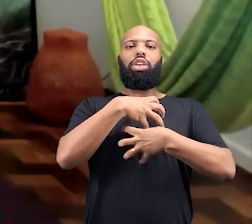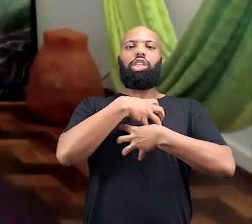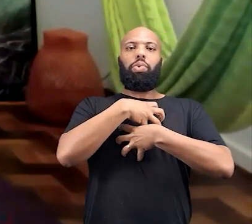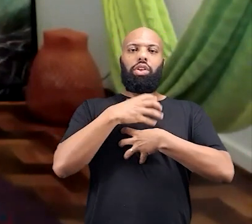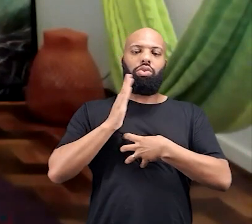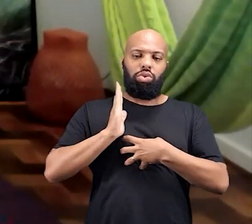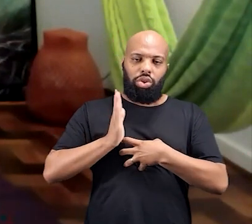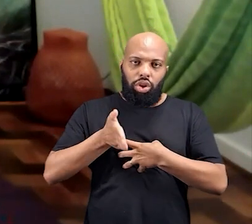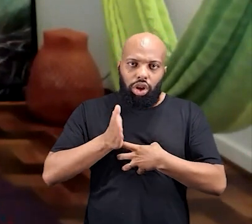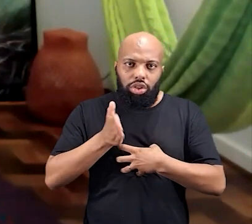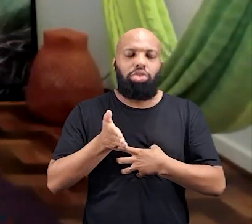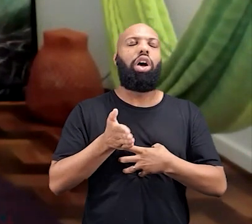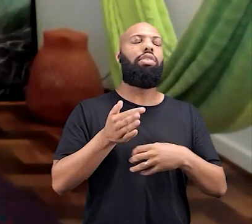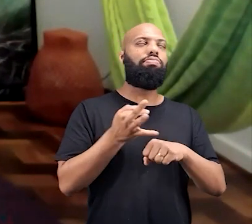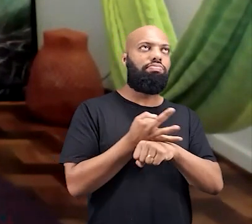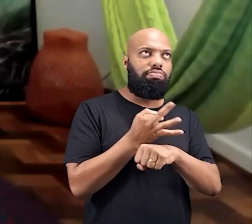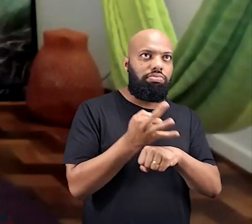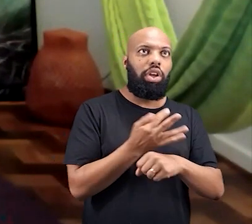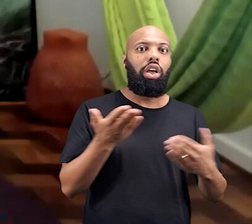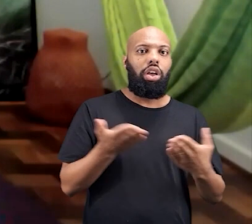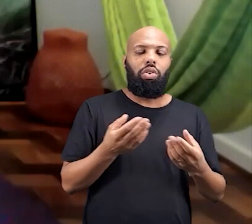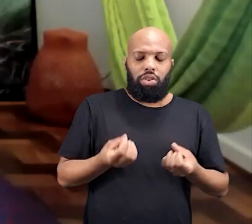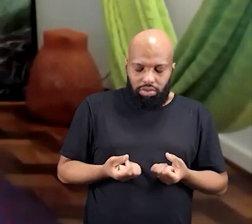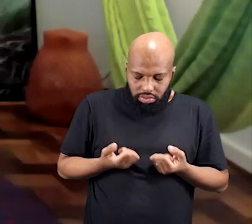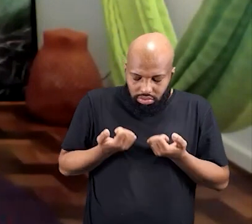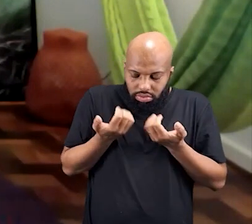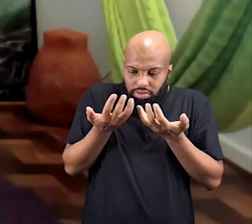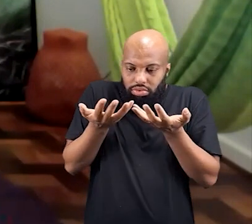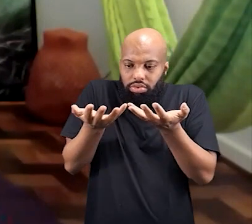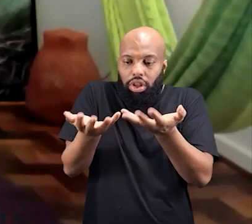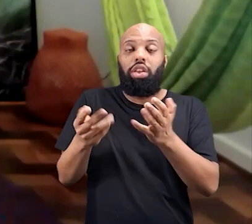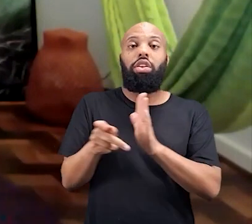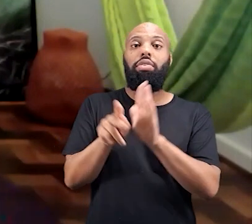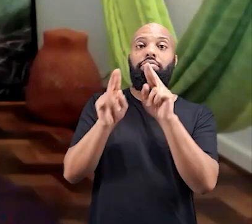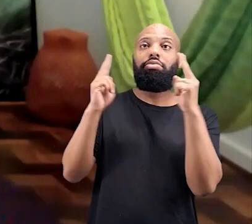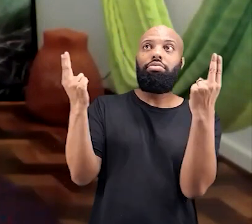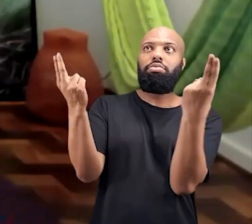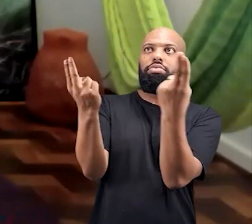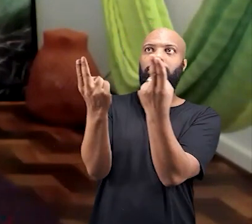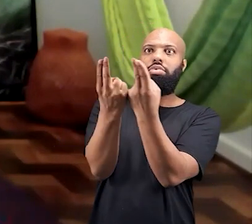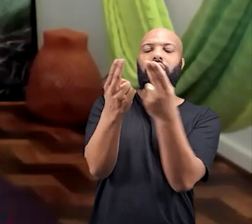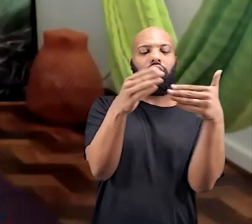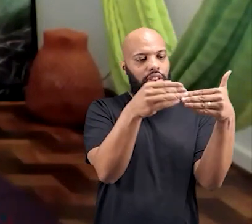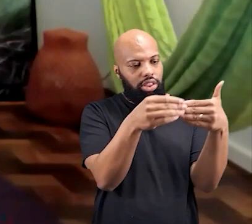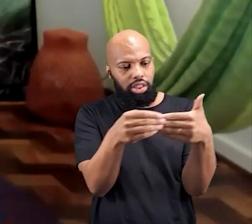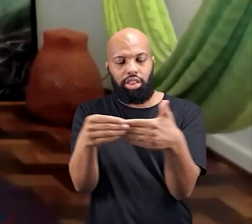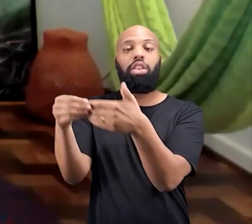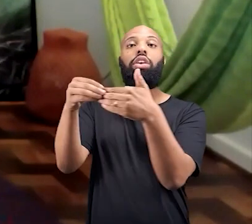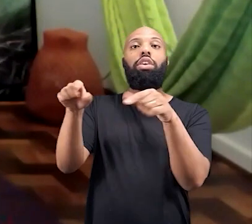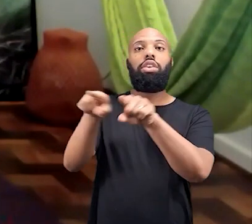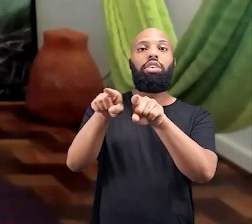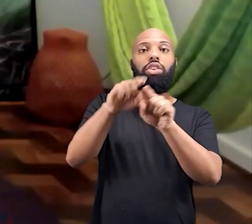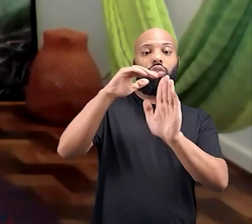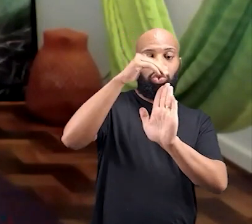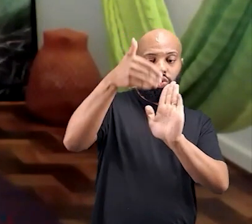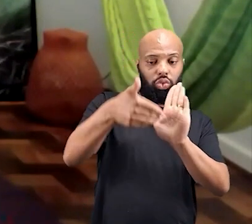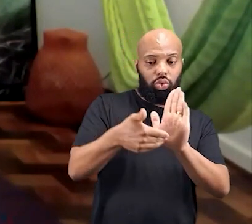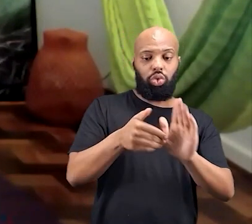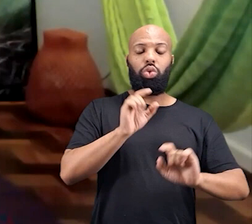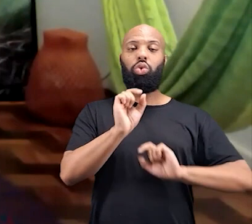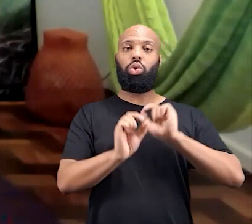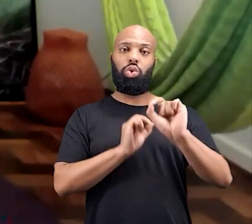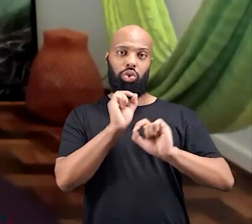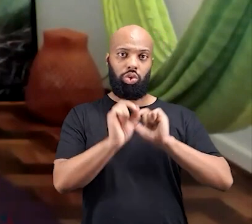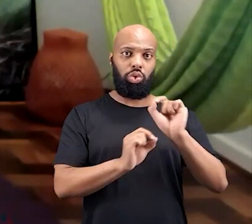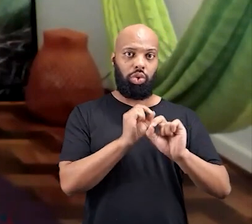elaboraram, né? Os sentimentos em relação a isso, e já podem entregar isso para o universo, encaminhando, né?